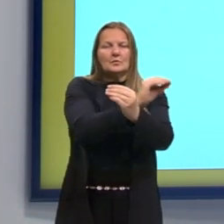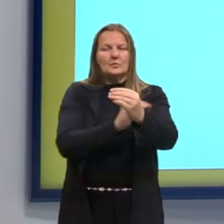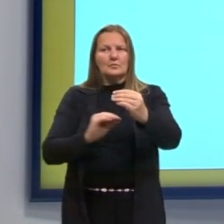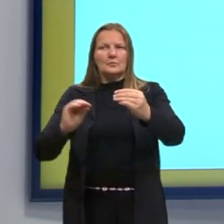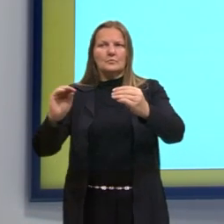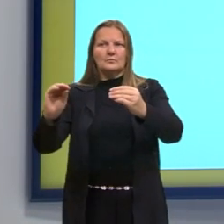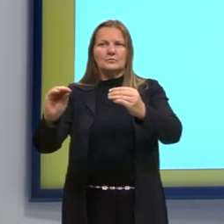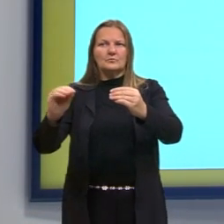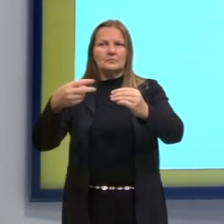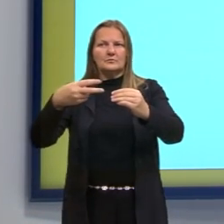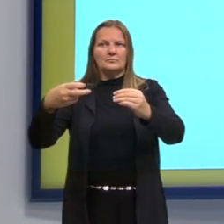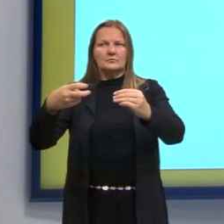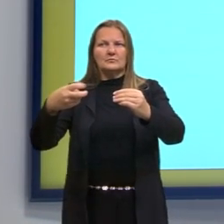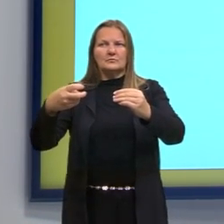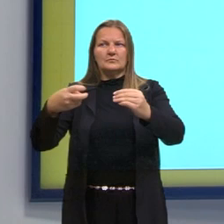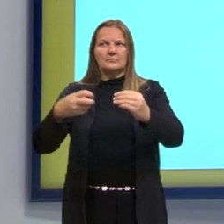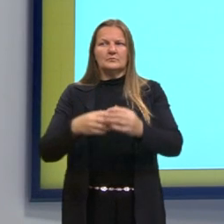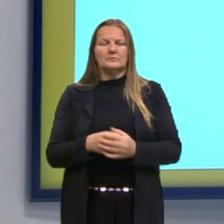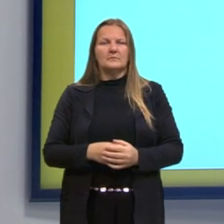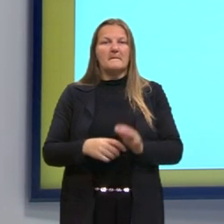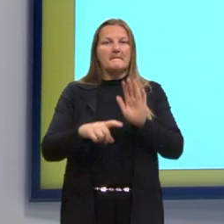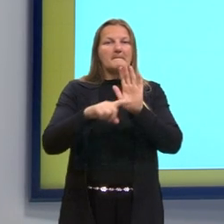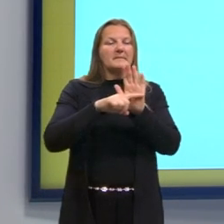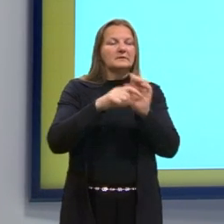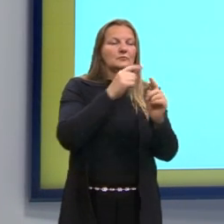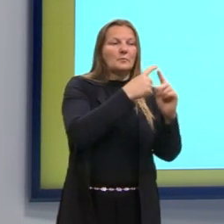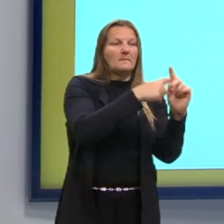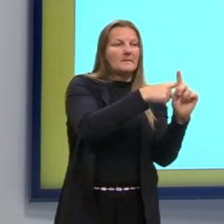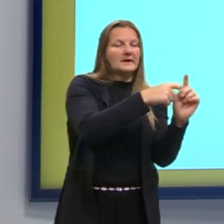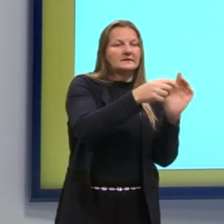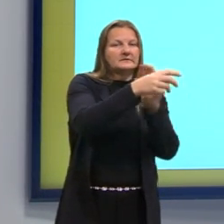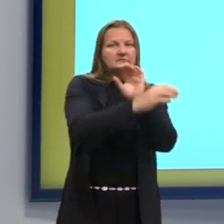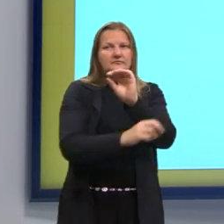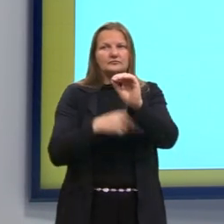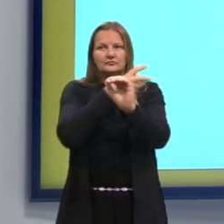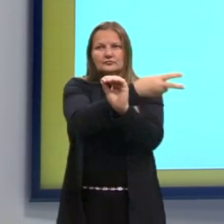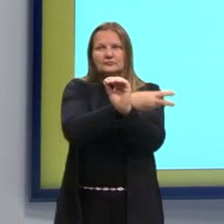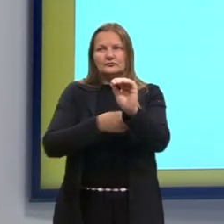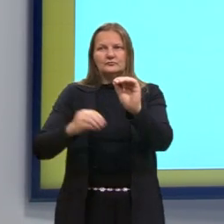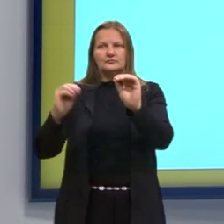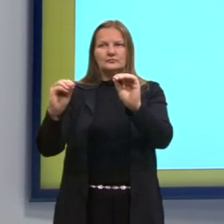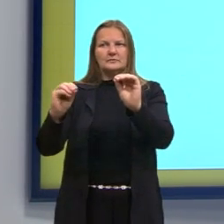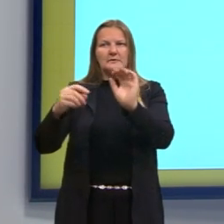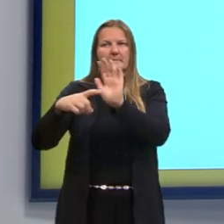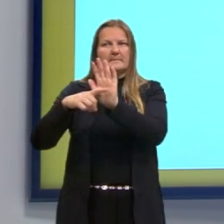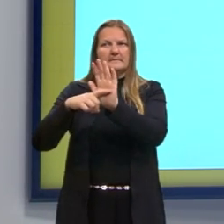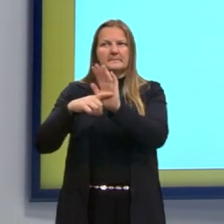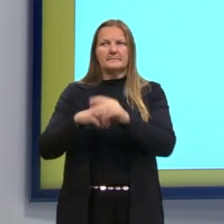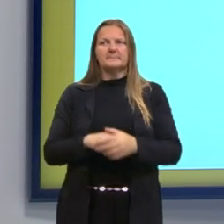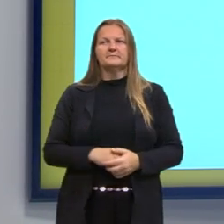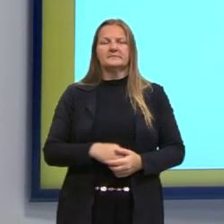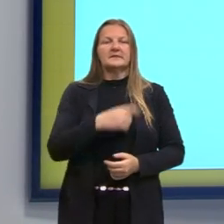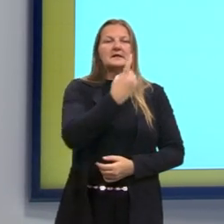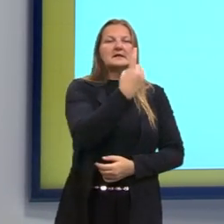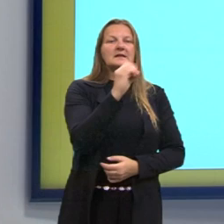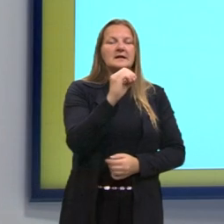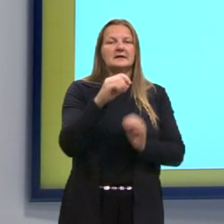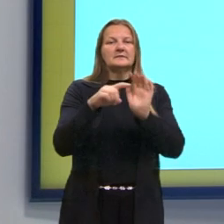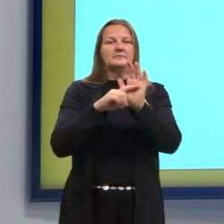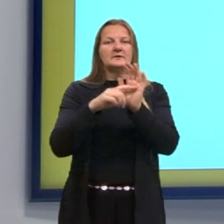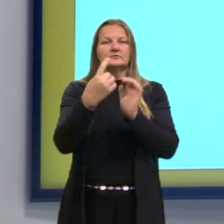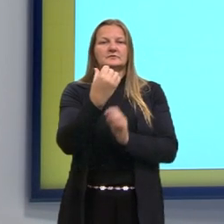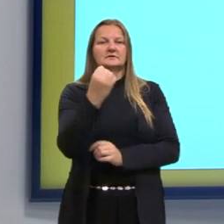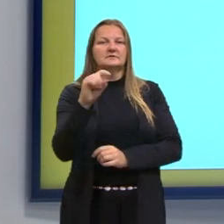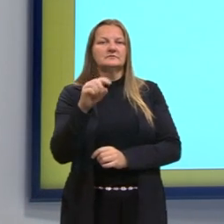lado da igualdade, vira uma subtração. Fica menos. E aí, nós teríamos 10 menos 6